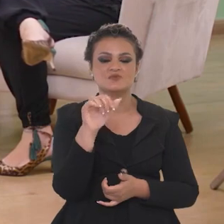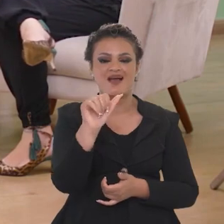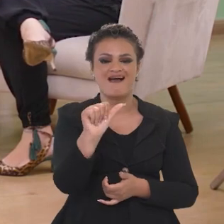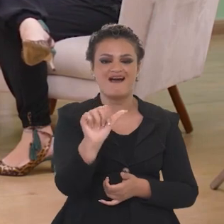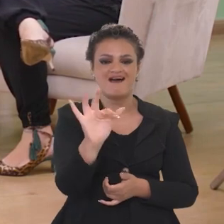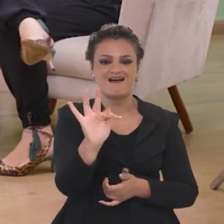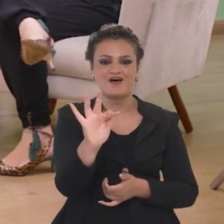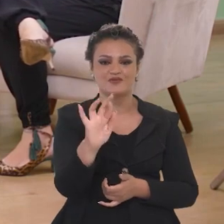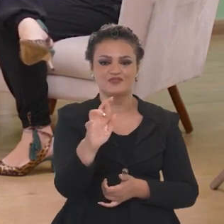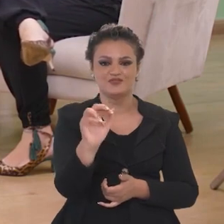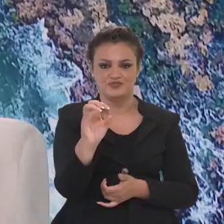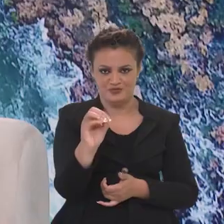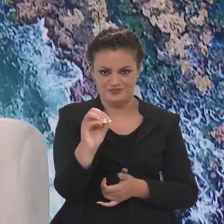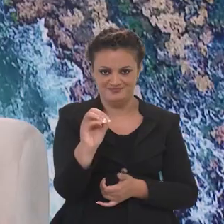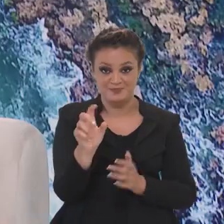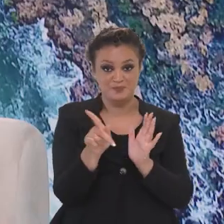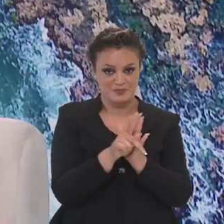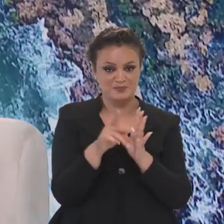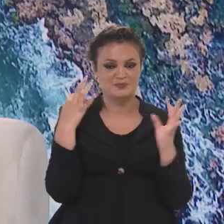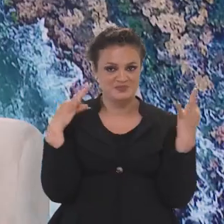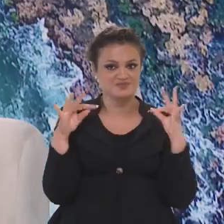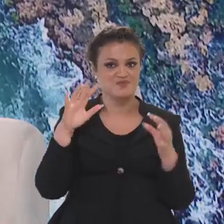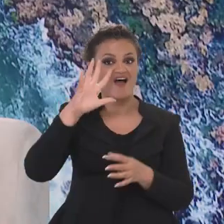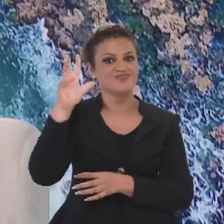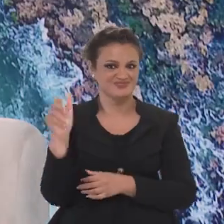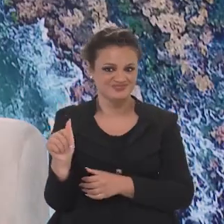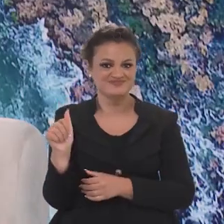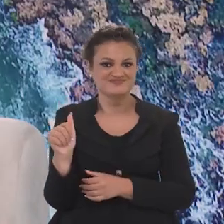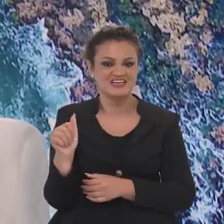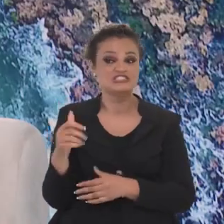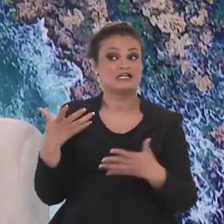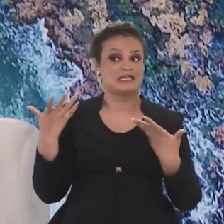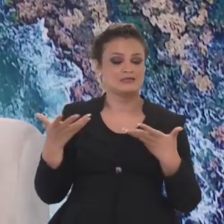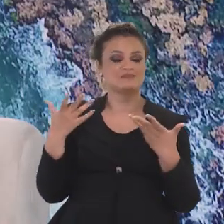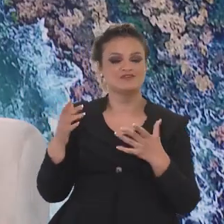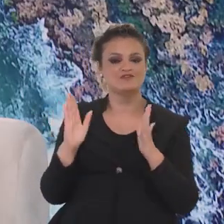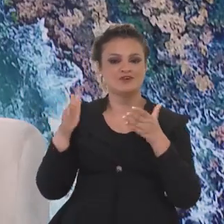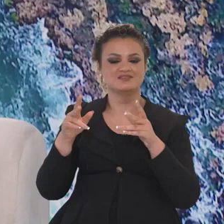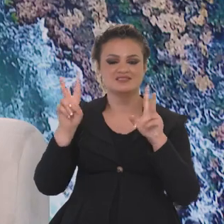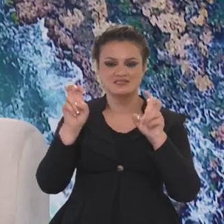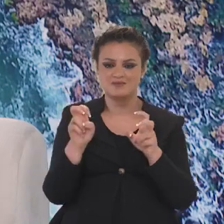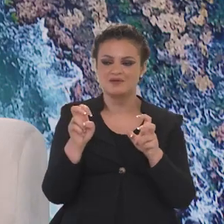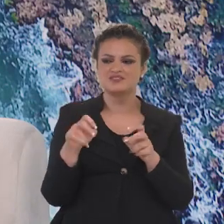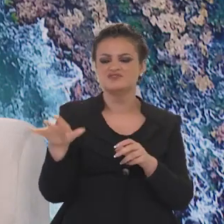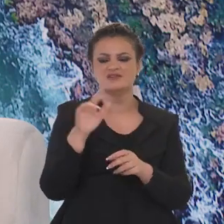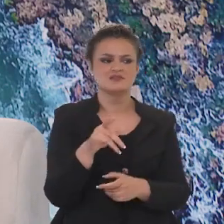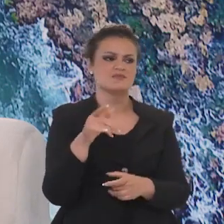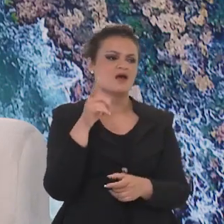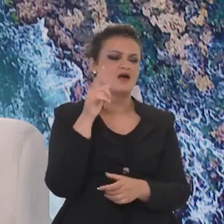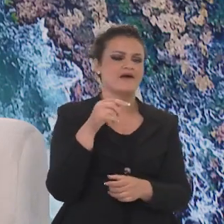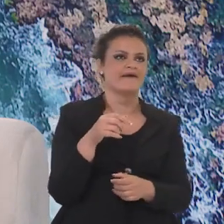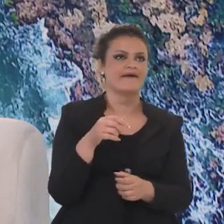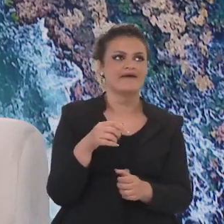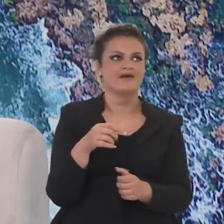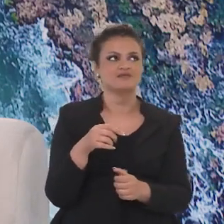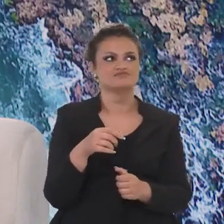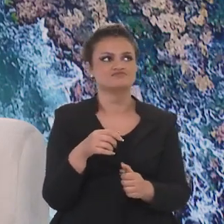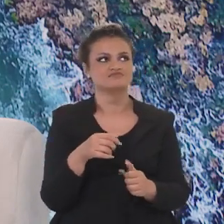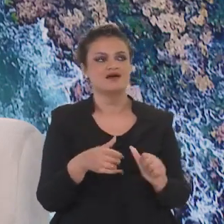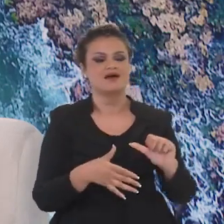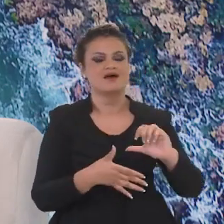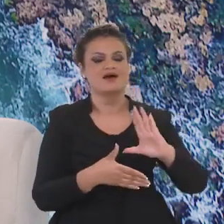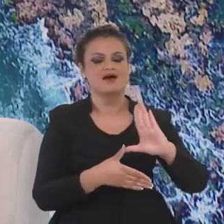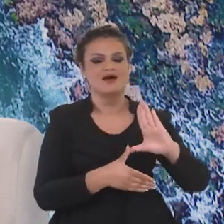sobre o afroturismo. A gente está muito animado aqui dentro da Embratur para trazer esse tema. Quando a gente fala do mercado norte-americano, uma das